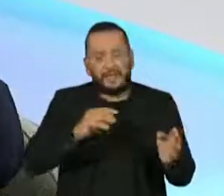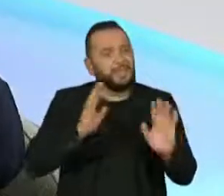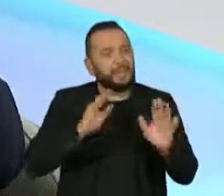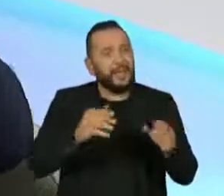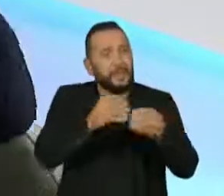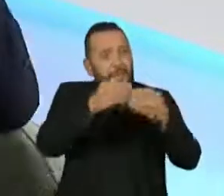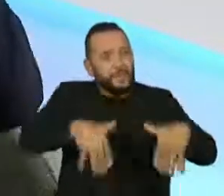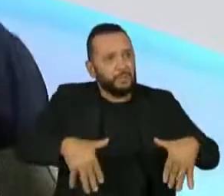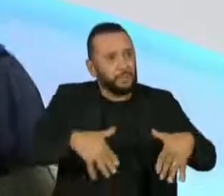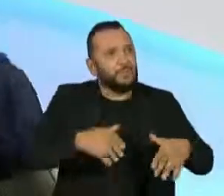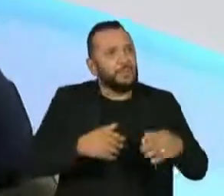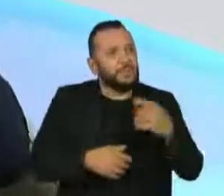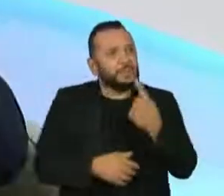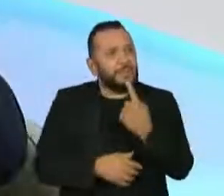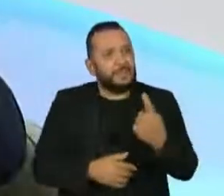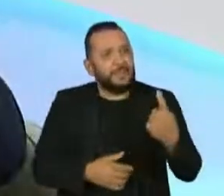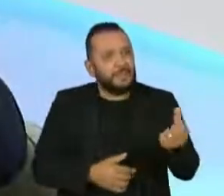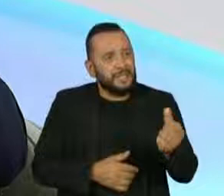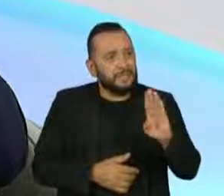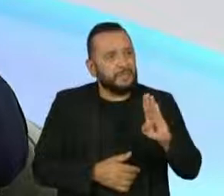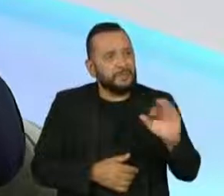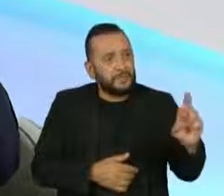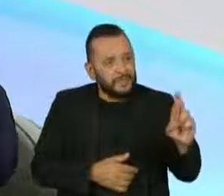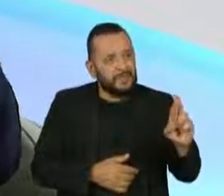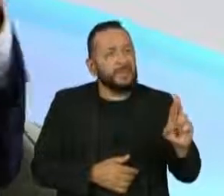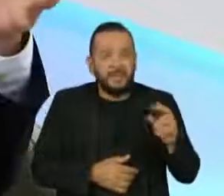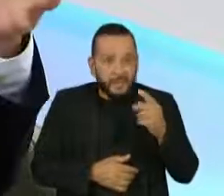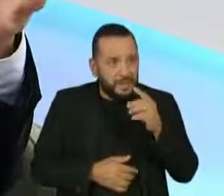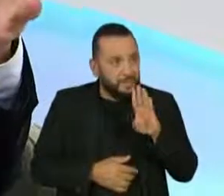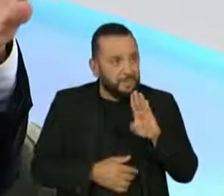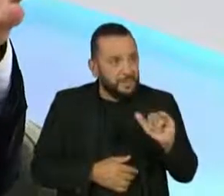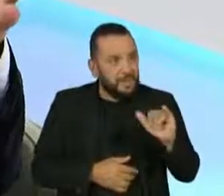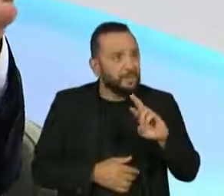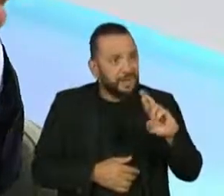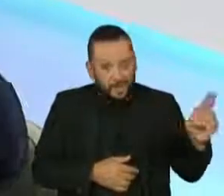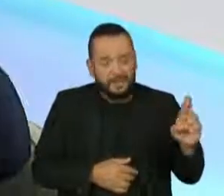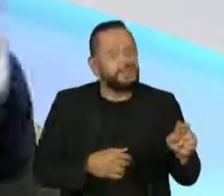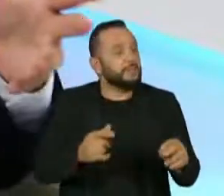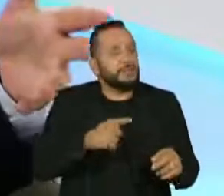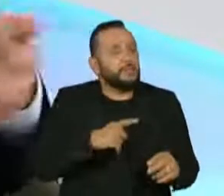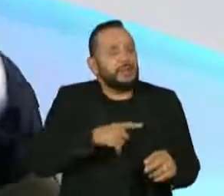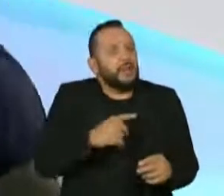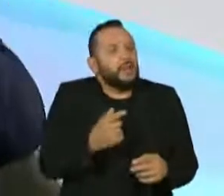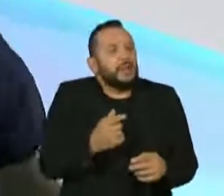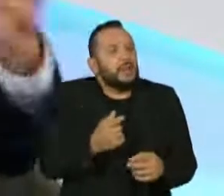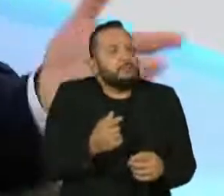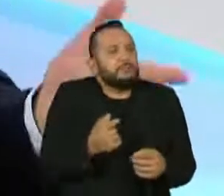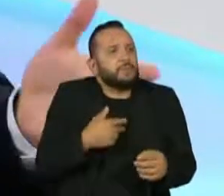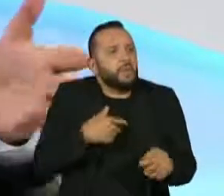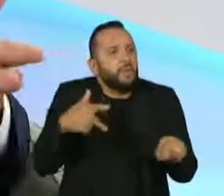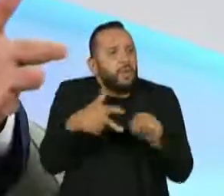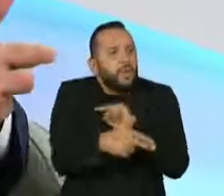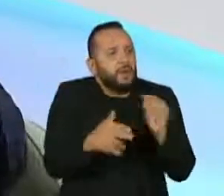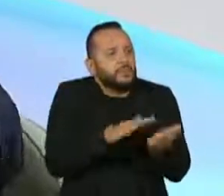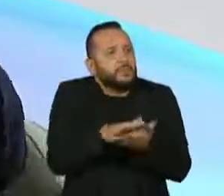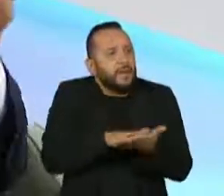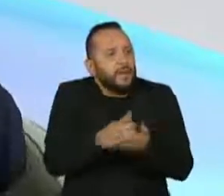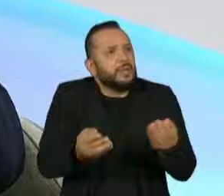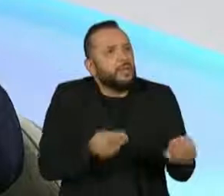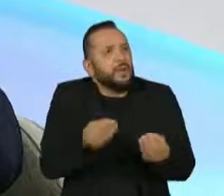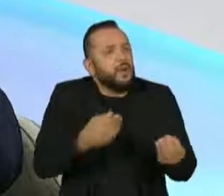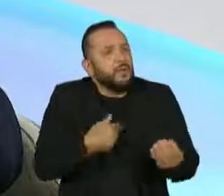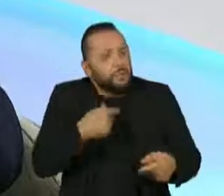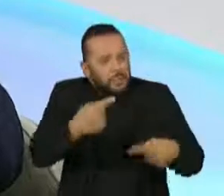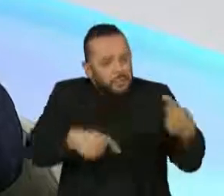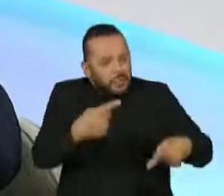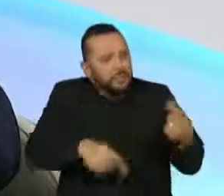116 bi, não tem um centavo de corte. Quer dizer, que política fiscal liberal, austera é essa? Não tem